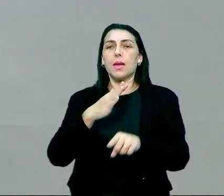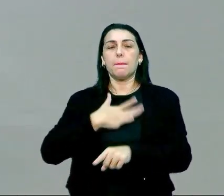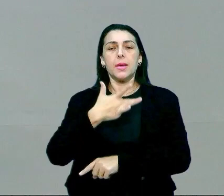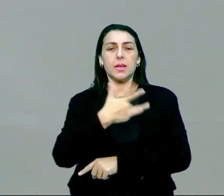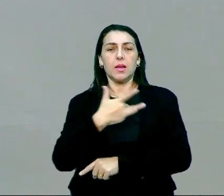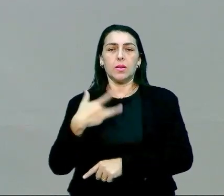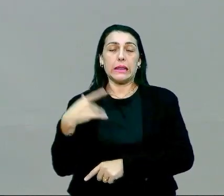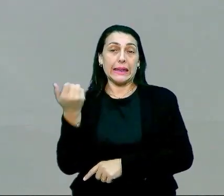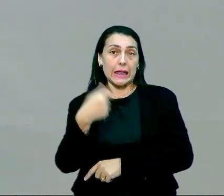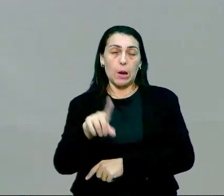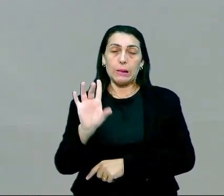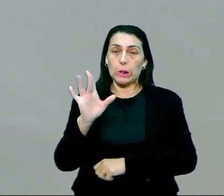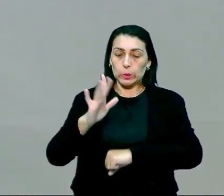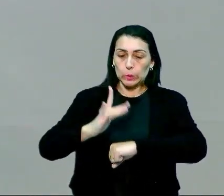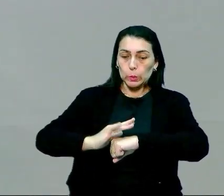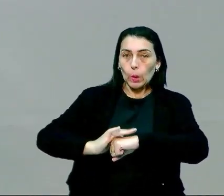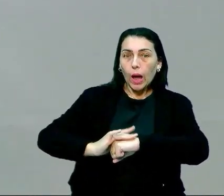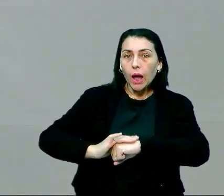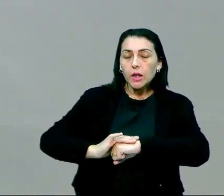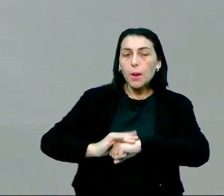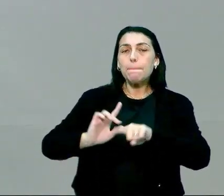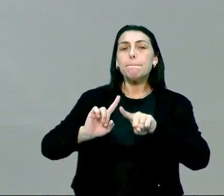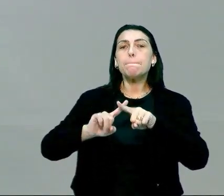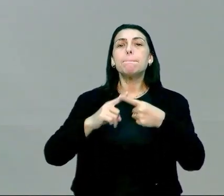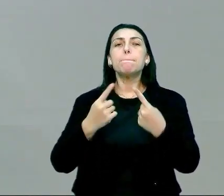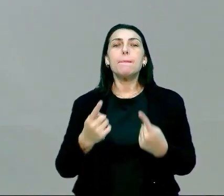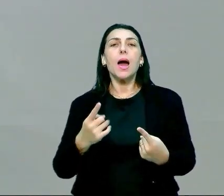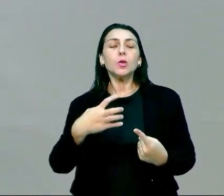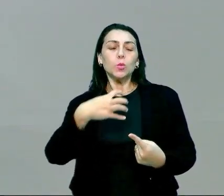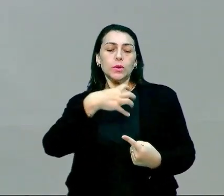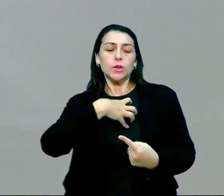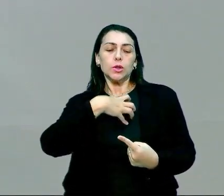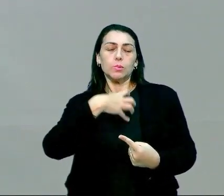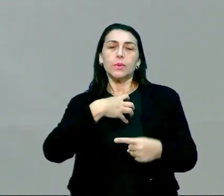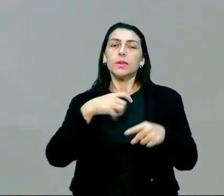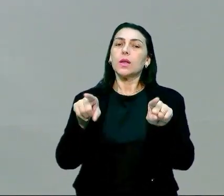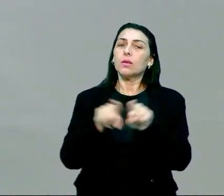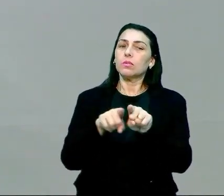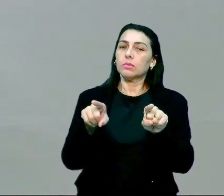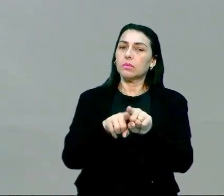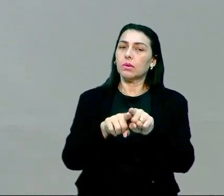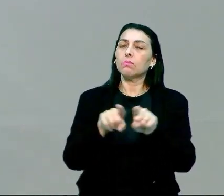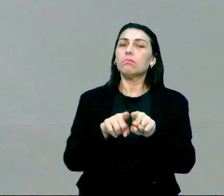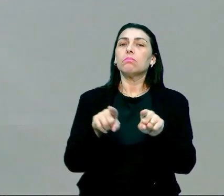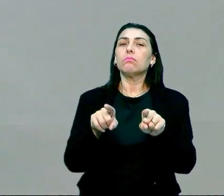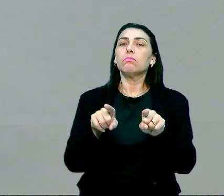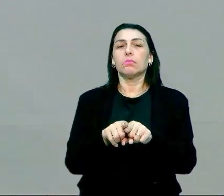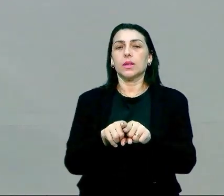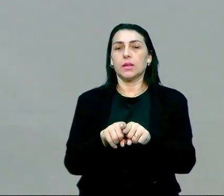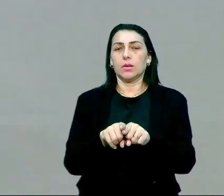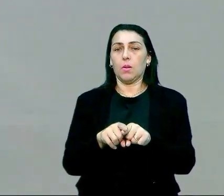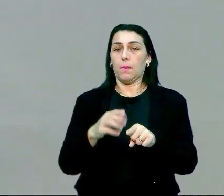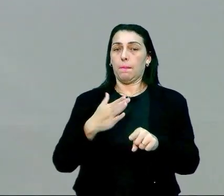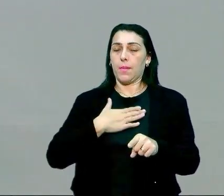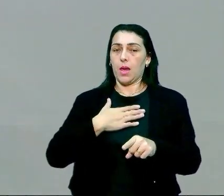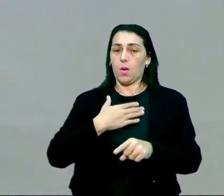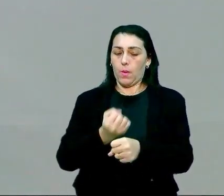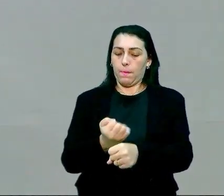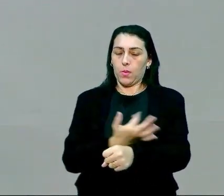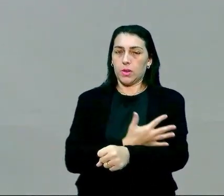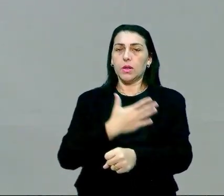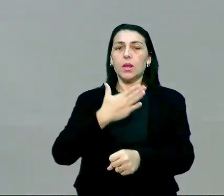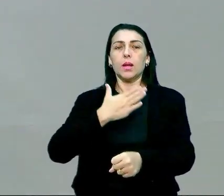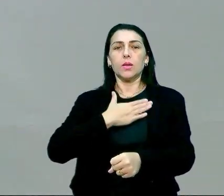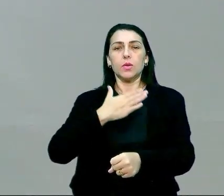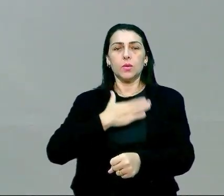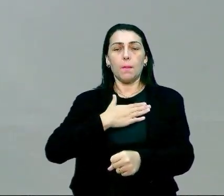Não precisa necessariamente eu estar doente. Mas toda e qualquer ação que mexa no meu emocional, no